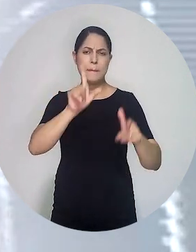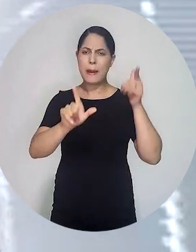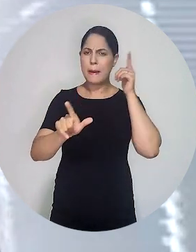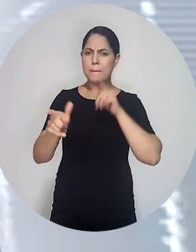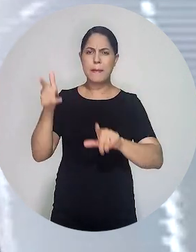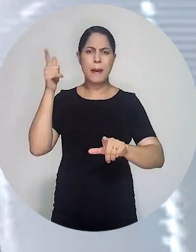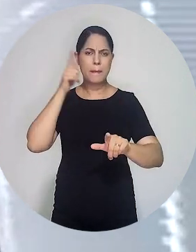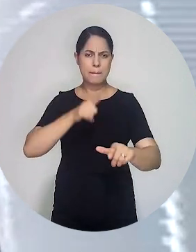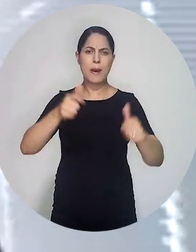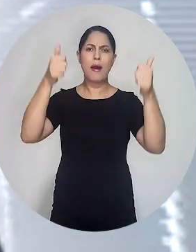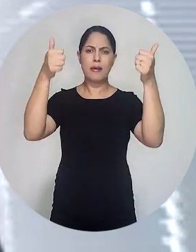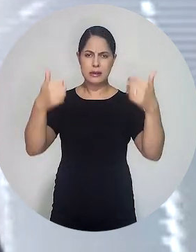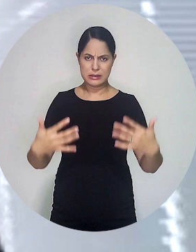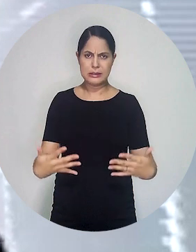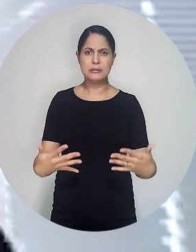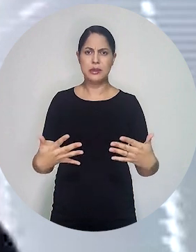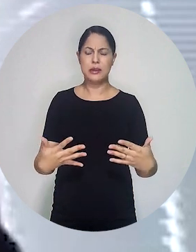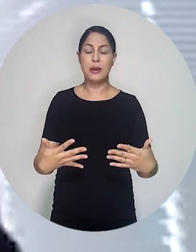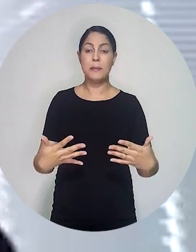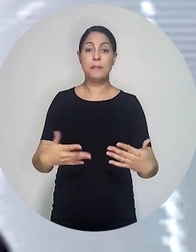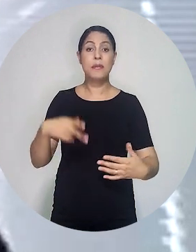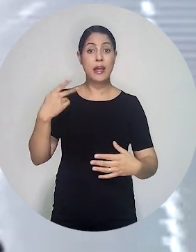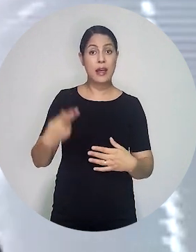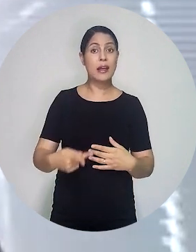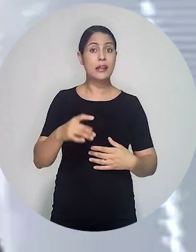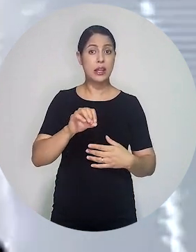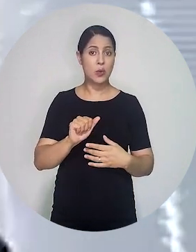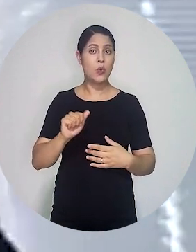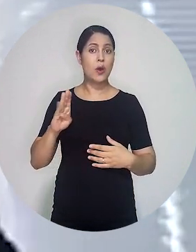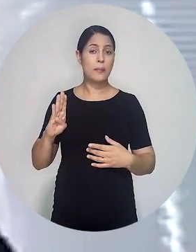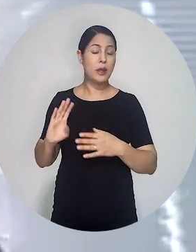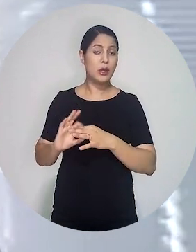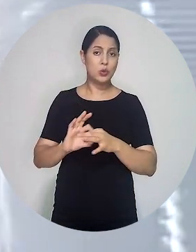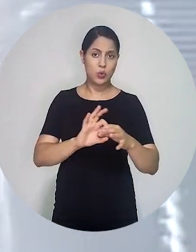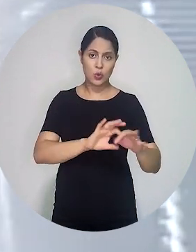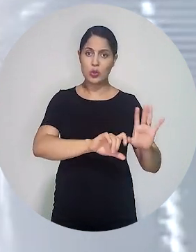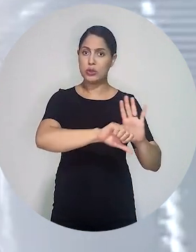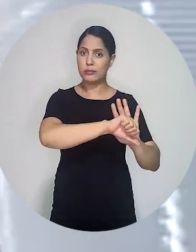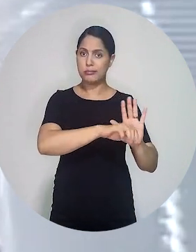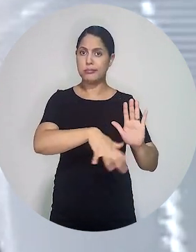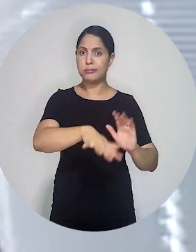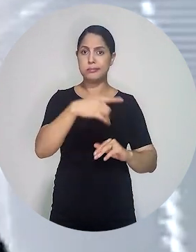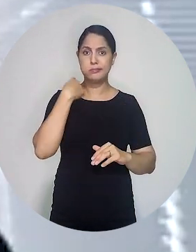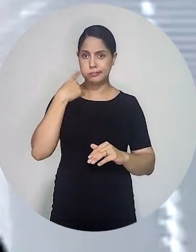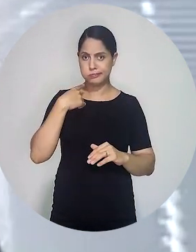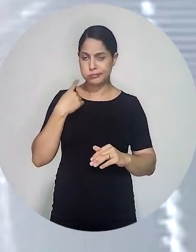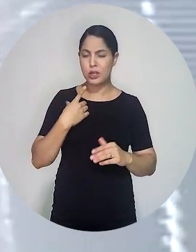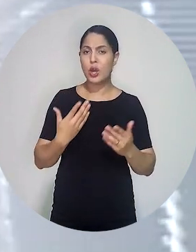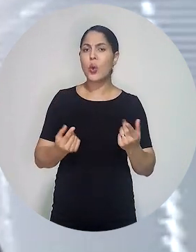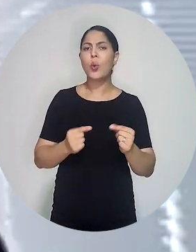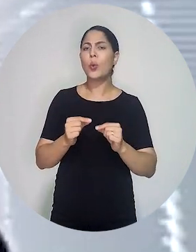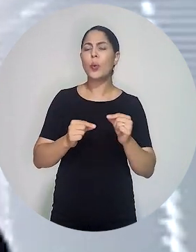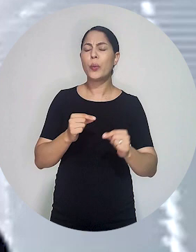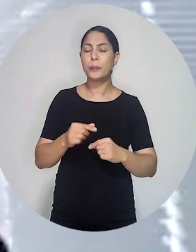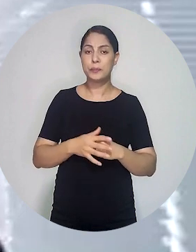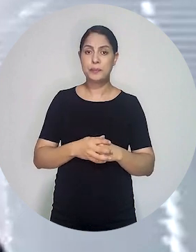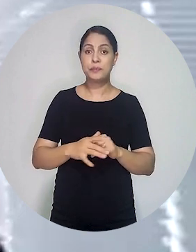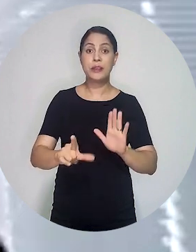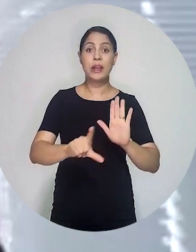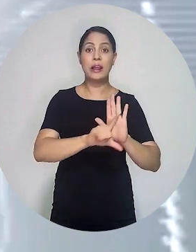momento, aproveitamos para destacar importantes conquistas recentes na ordem em favor da advocacia criminal.